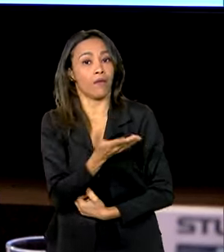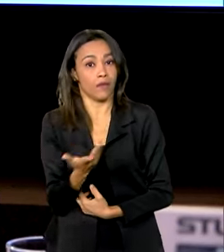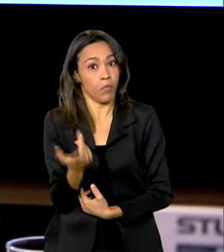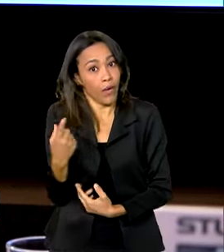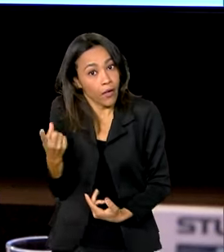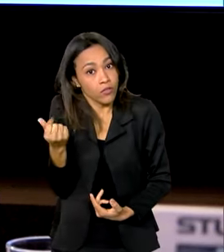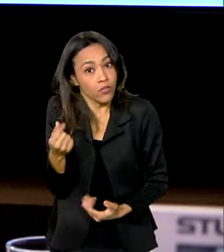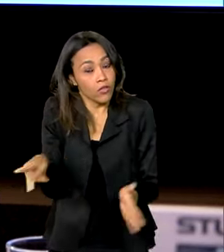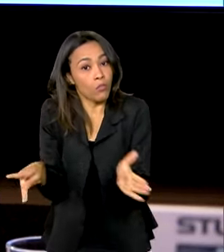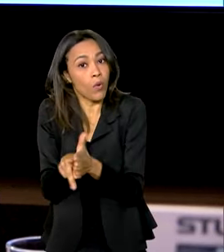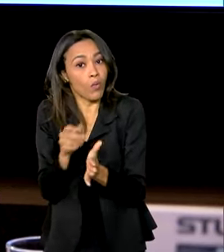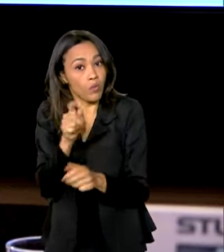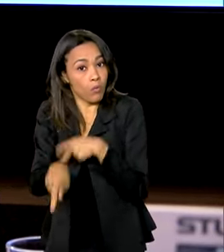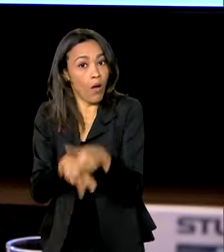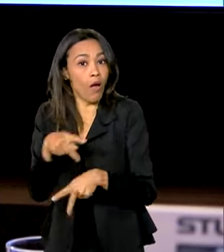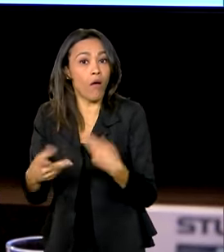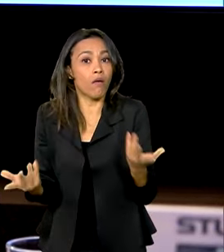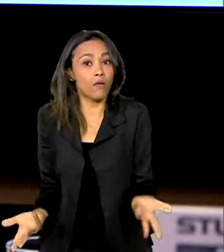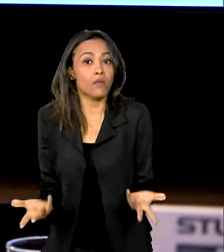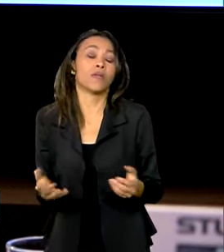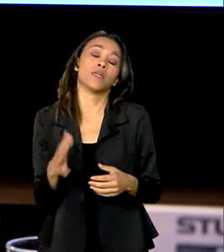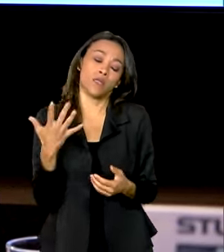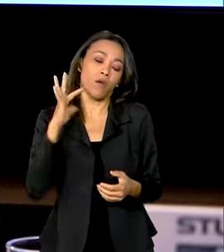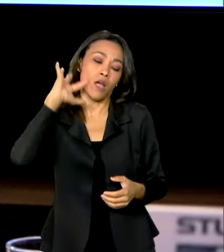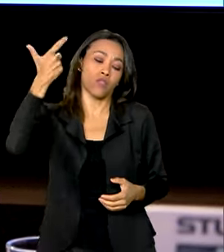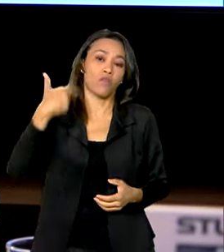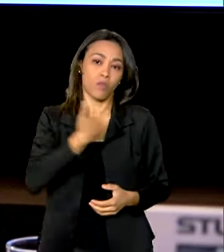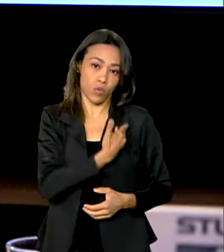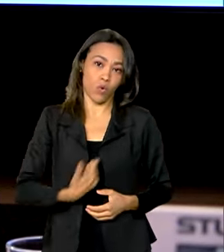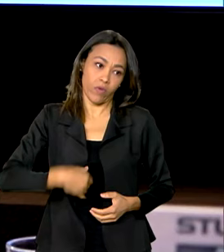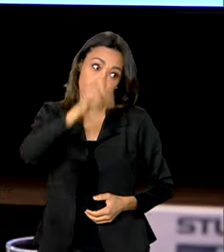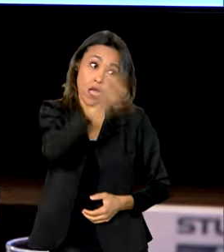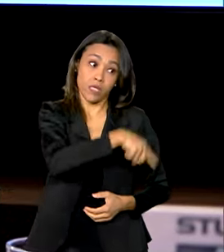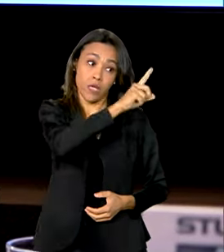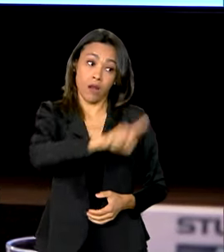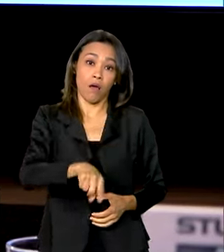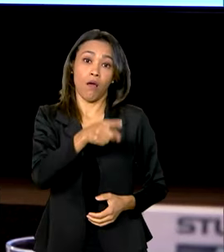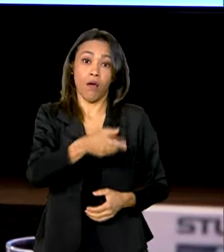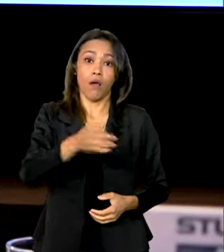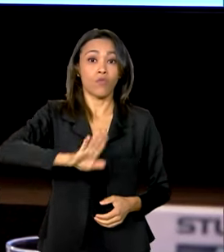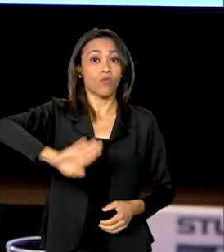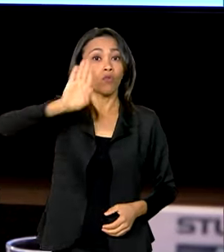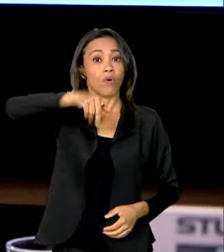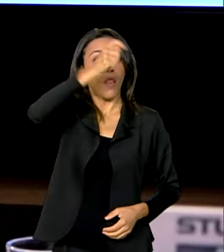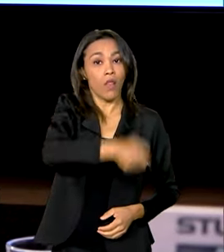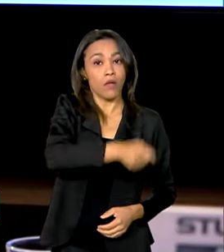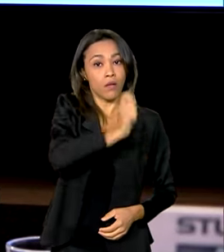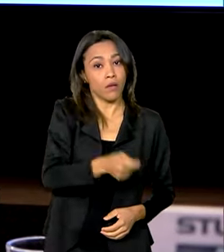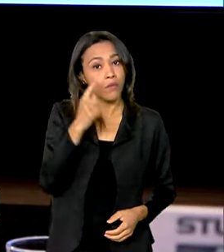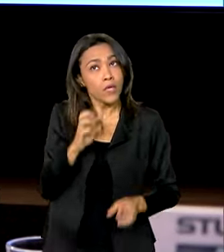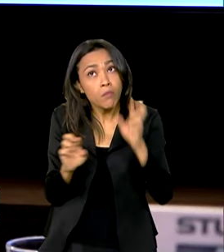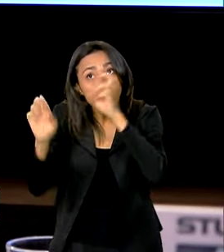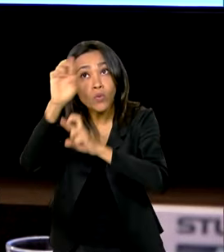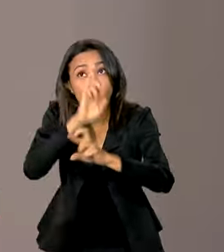tomamos a decisão difícil de cancelar o leilão e monitorar os preços do arroz.